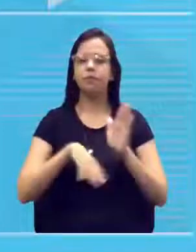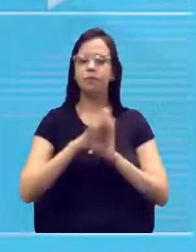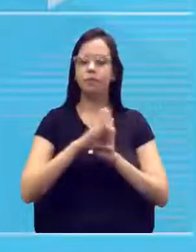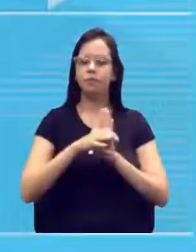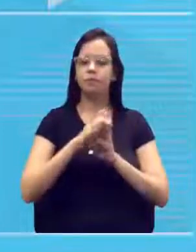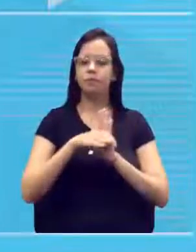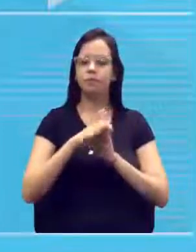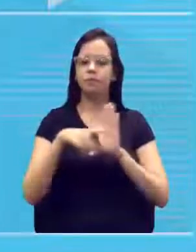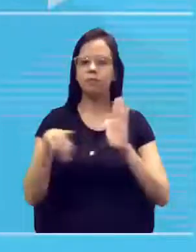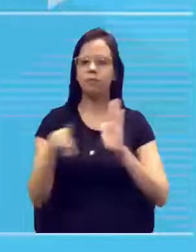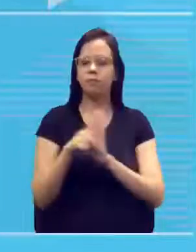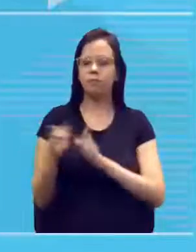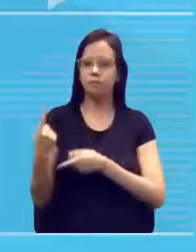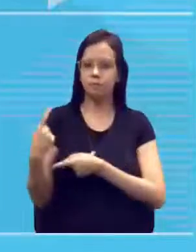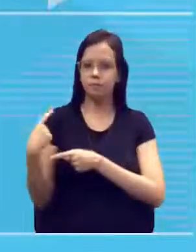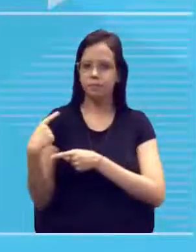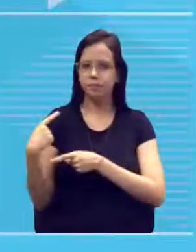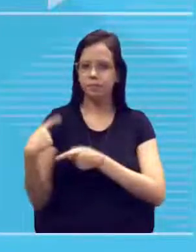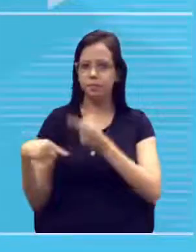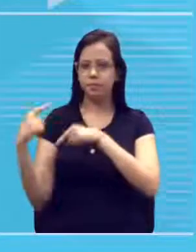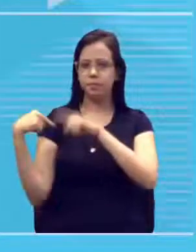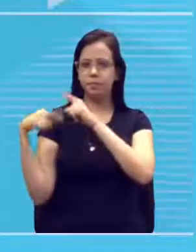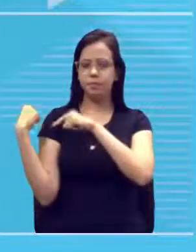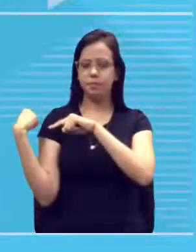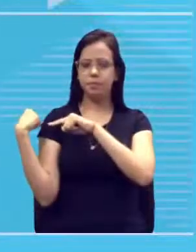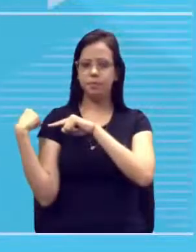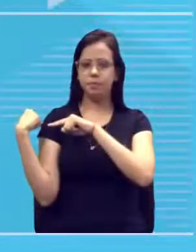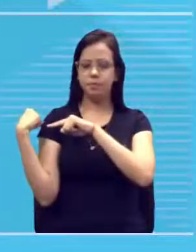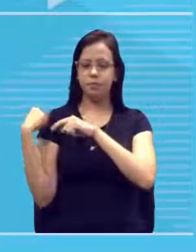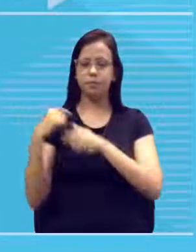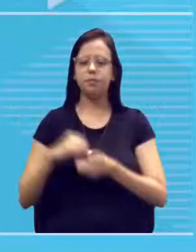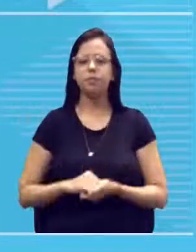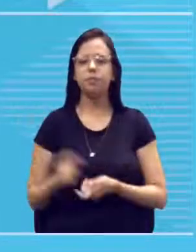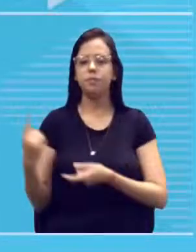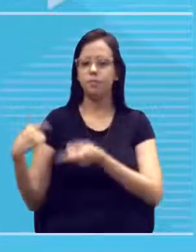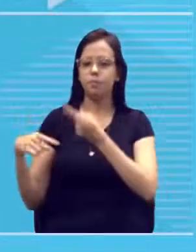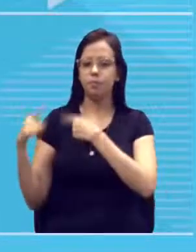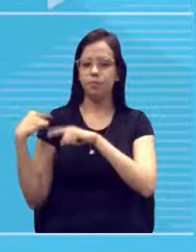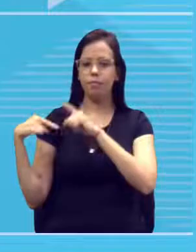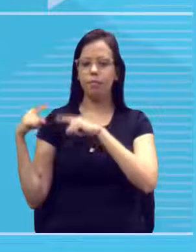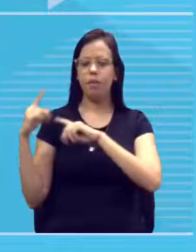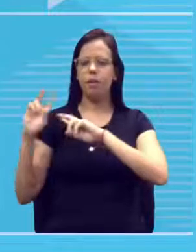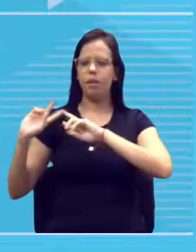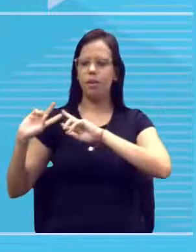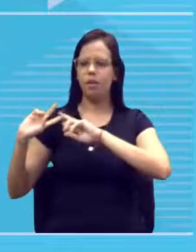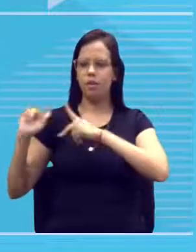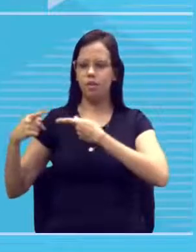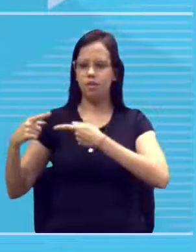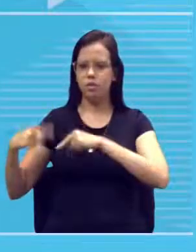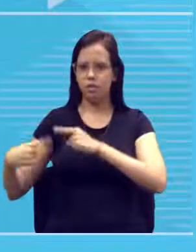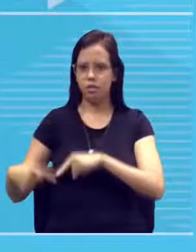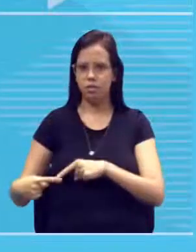hereditariedade, tá? A hereditariedade é uma característica comum,